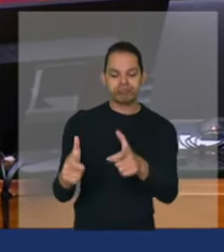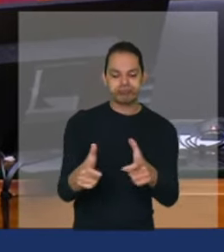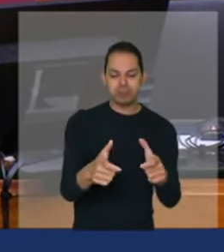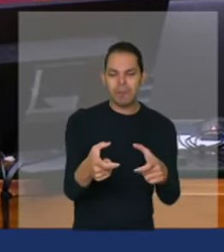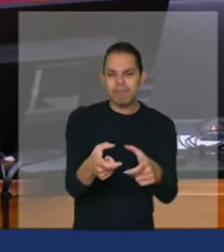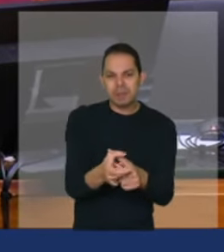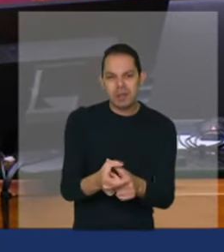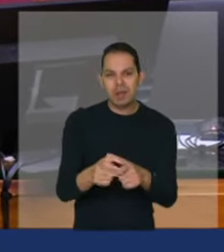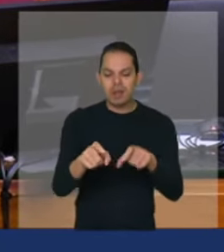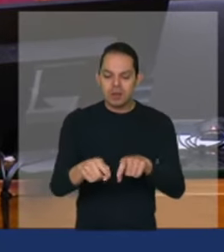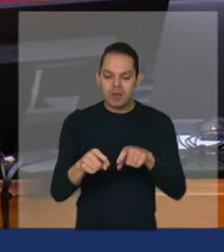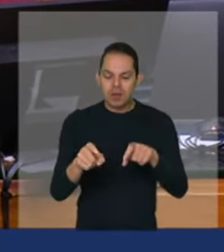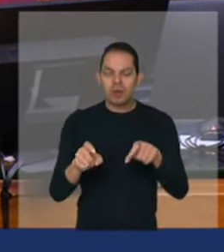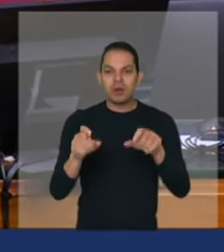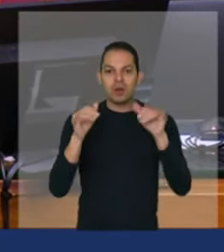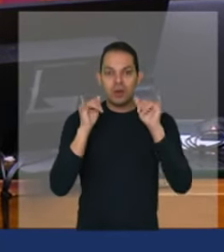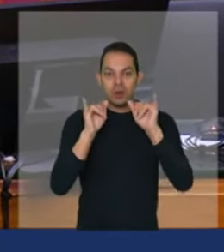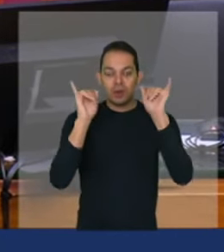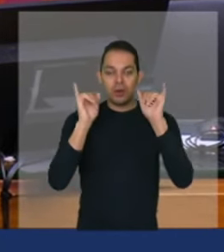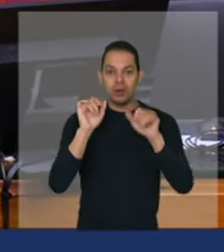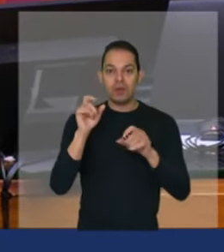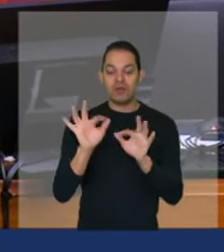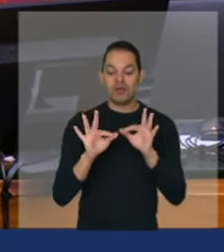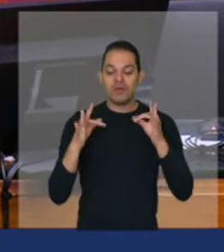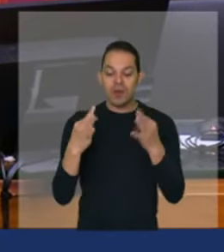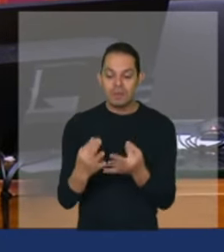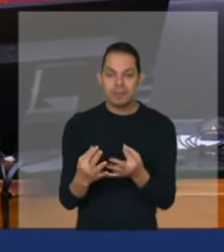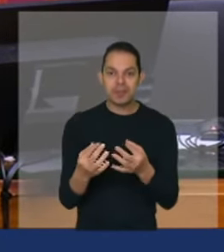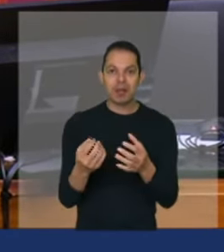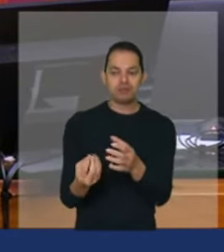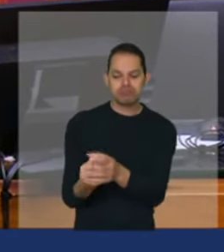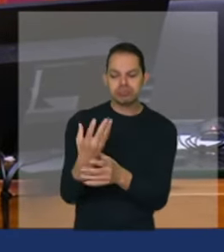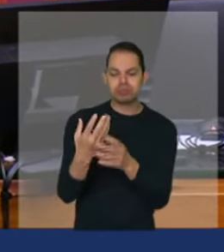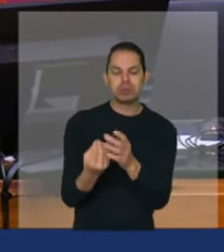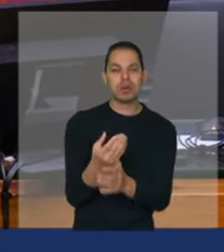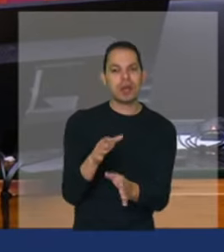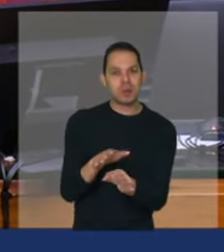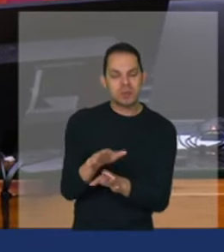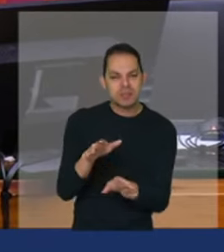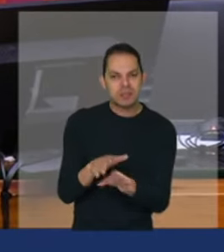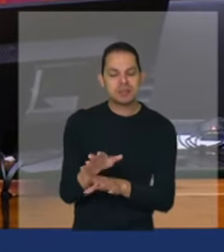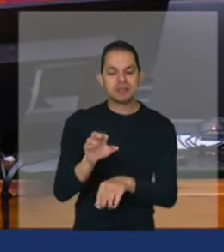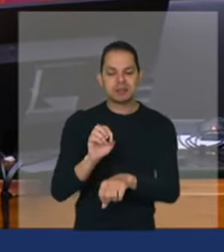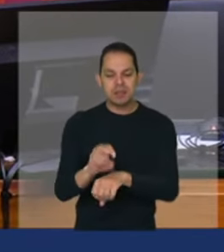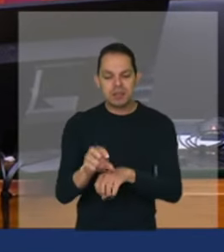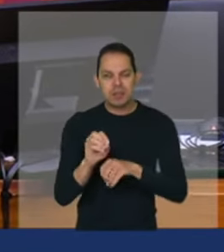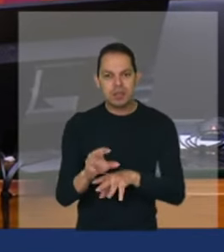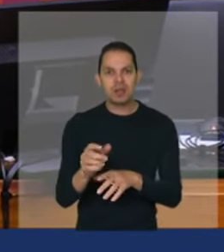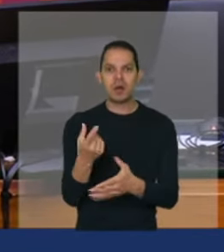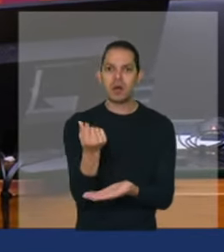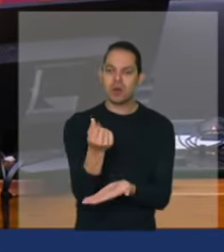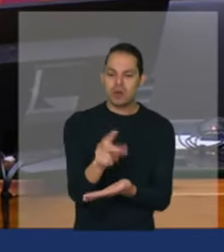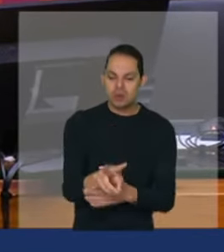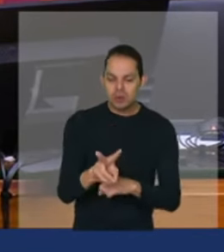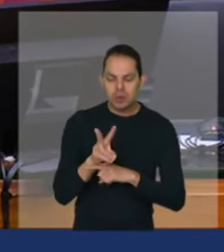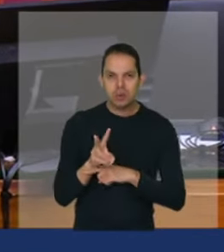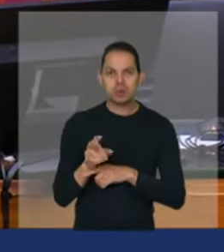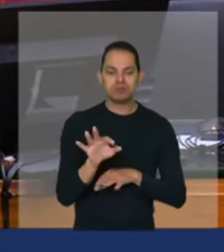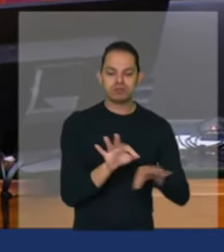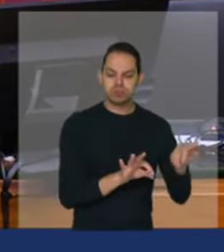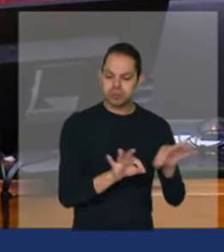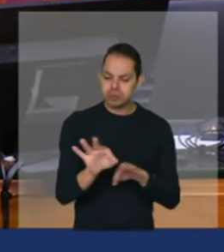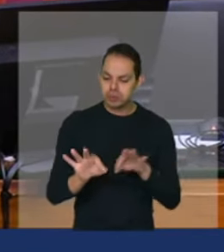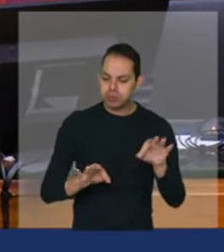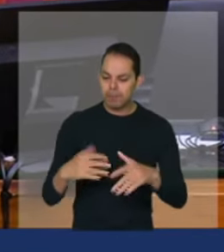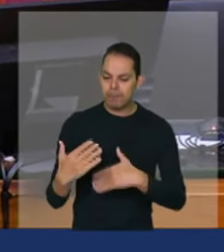que também precisa de orientação, de insumos, de financiamento, dê apoio para o manejo e desenvolvimento da sua produção,